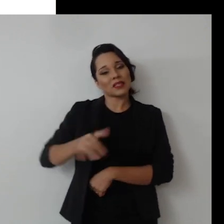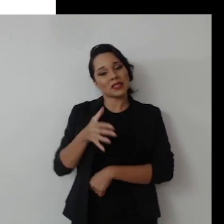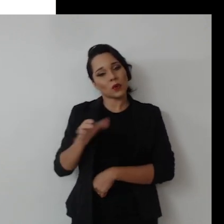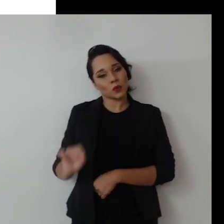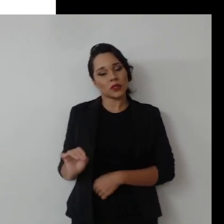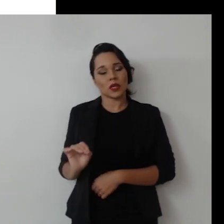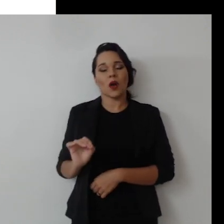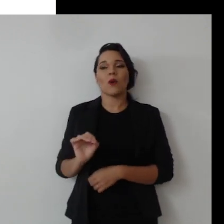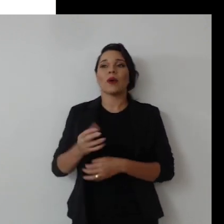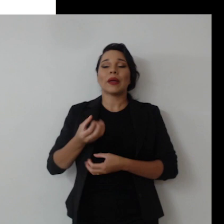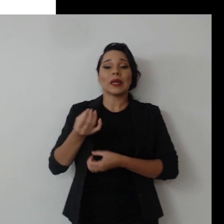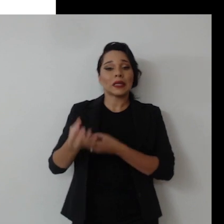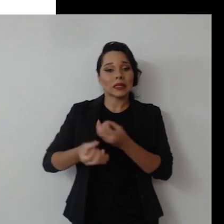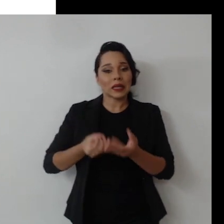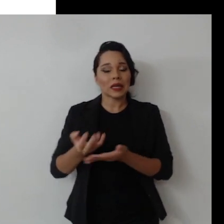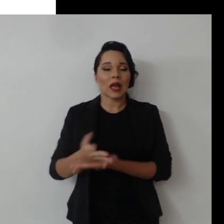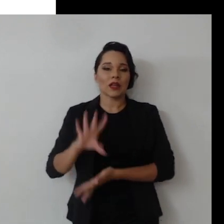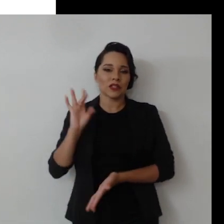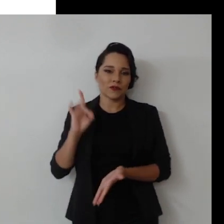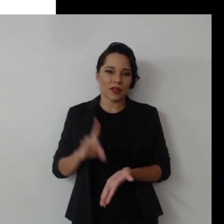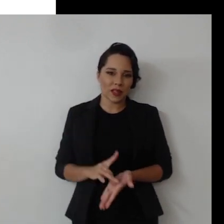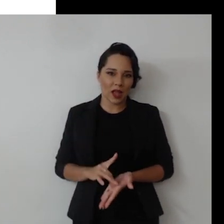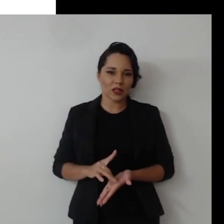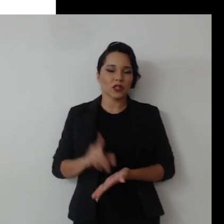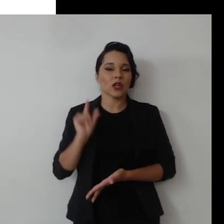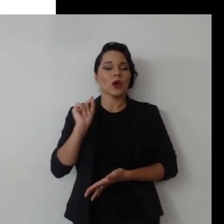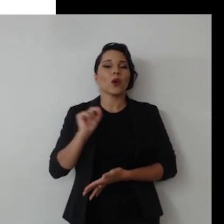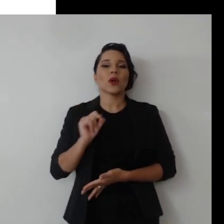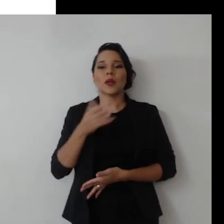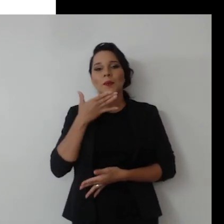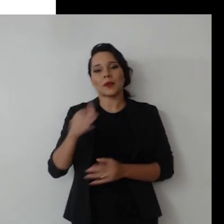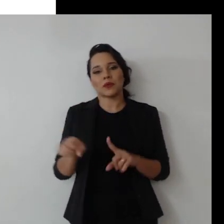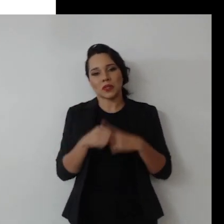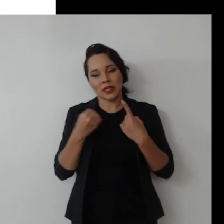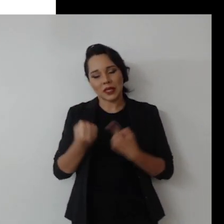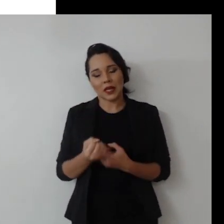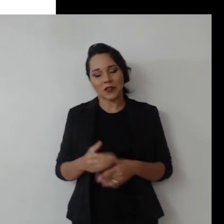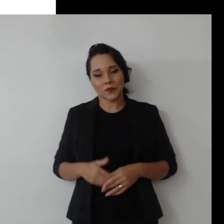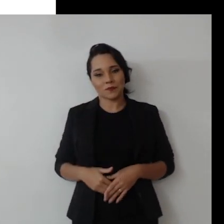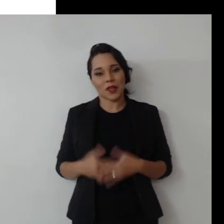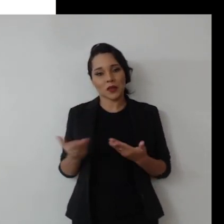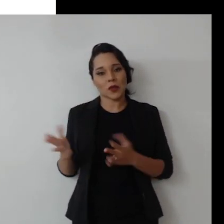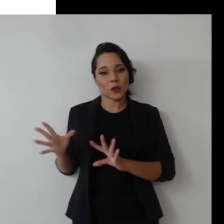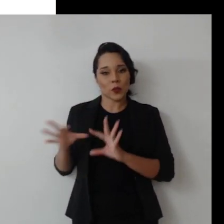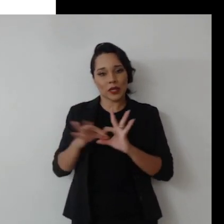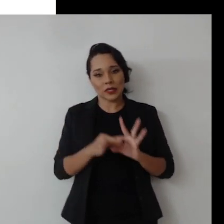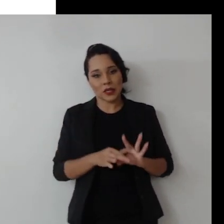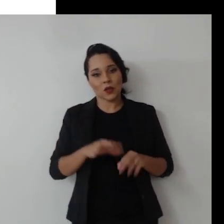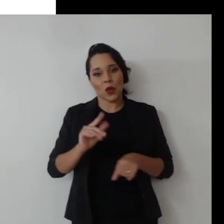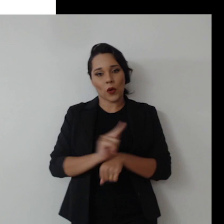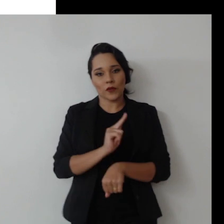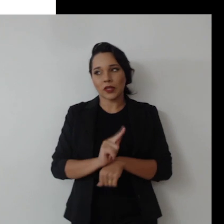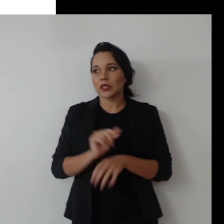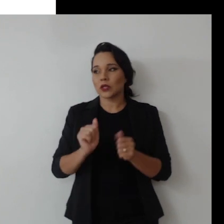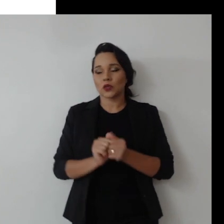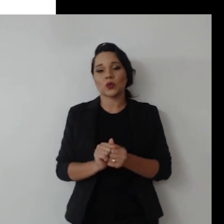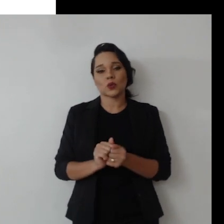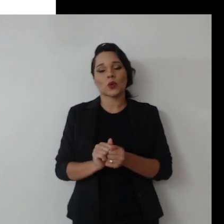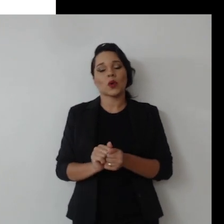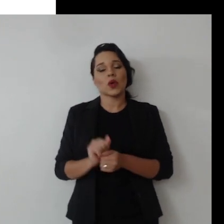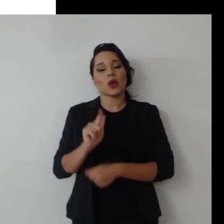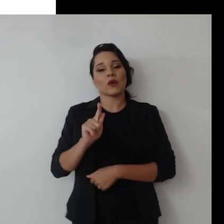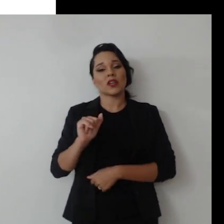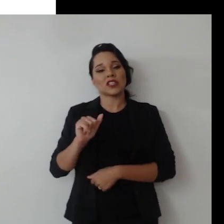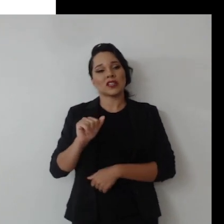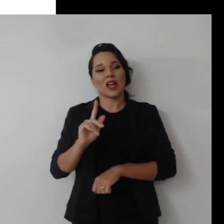executar e entregar, de fato, aquilo para a sociedade, por meio da gestão. Então, essa conexão da governança com a gestão